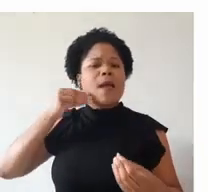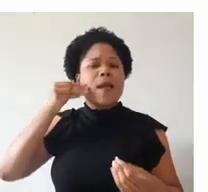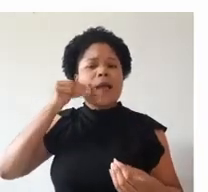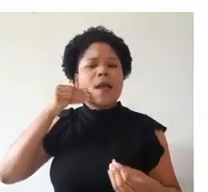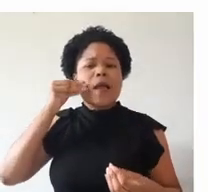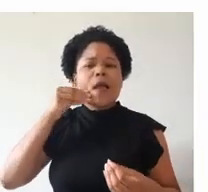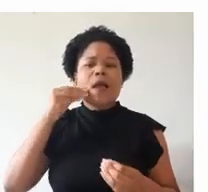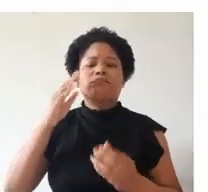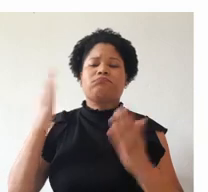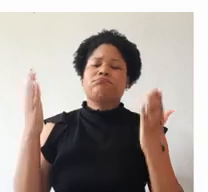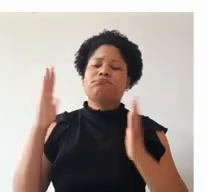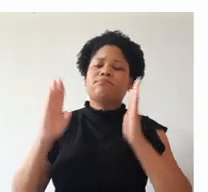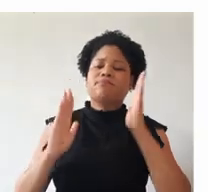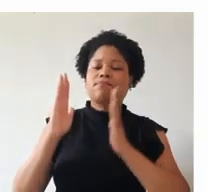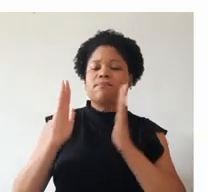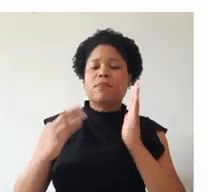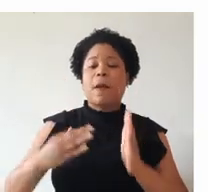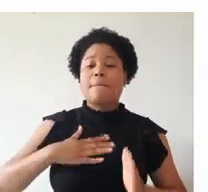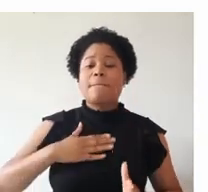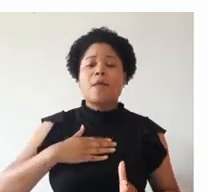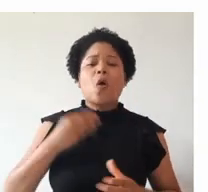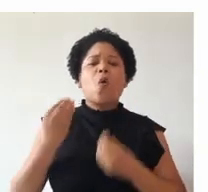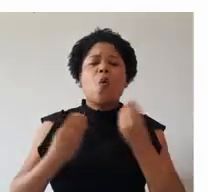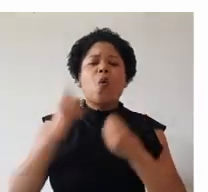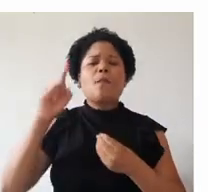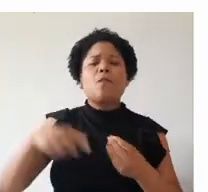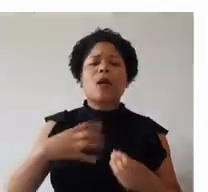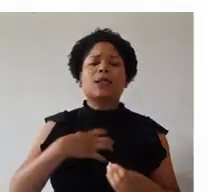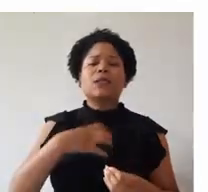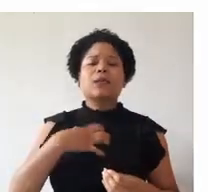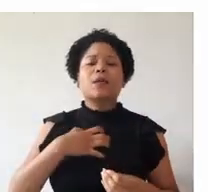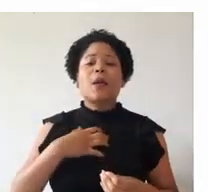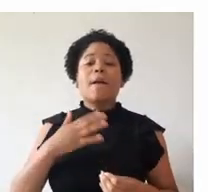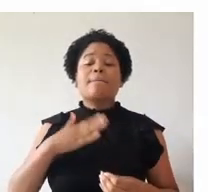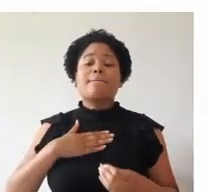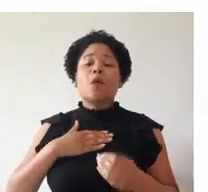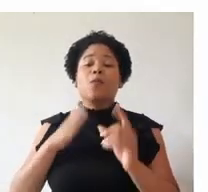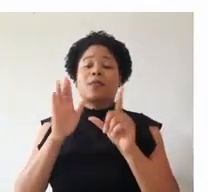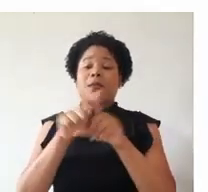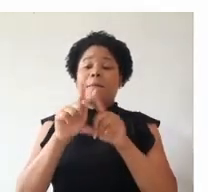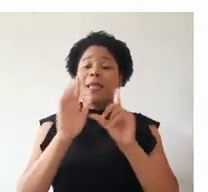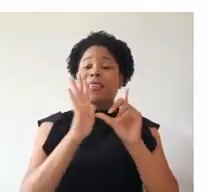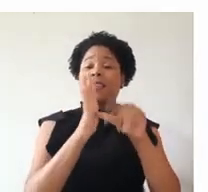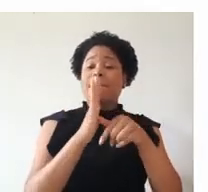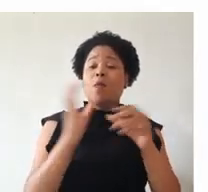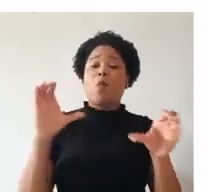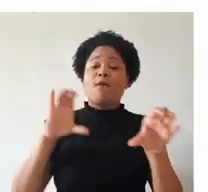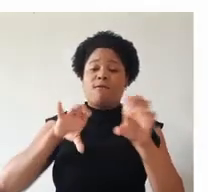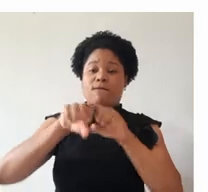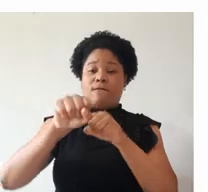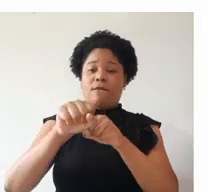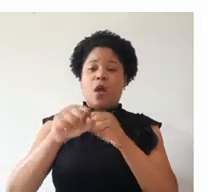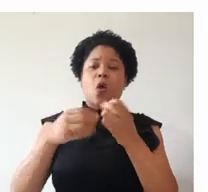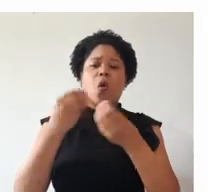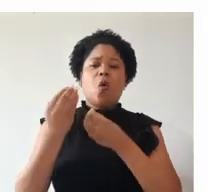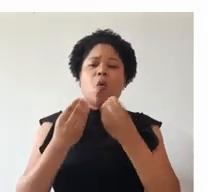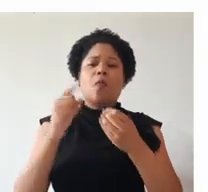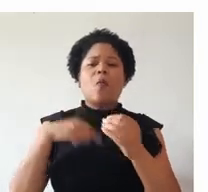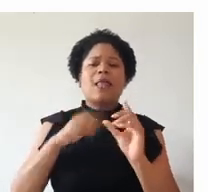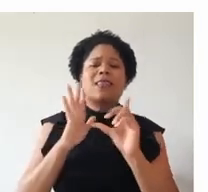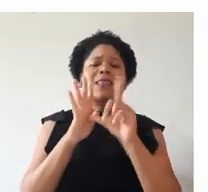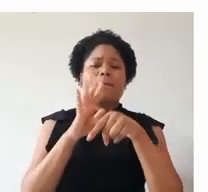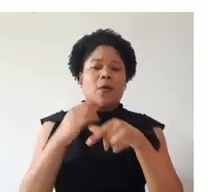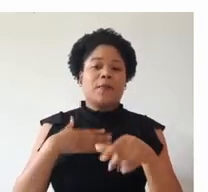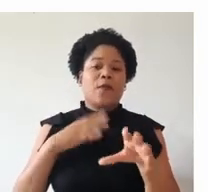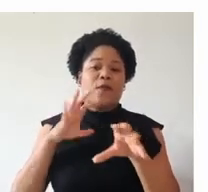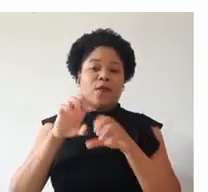experiência nessa passagem minha, como que foi isso para mim no meu pós-técnico, como foi a